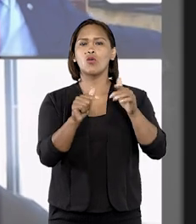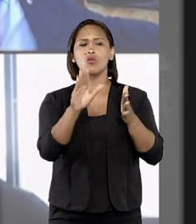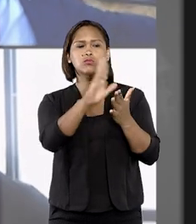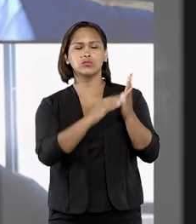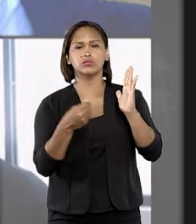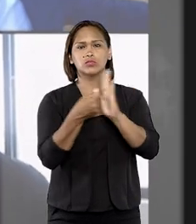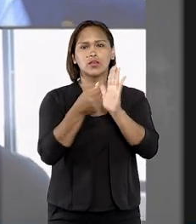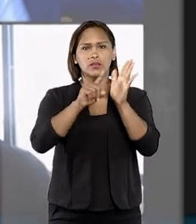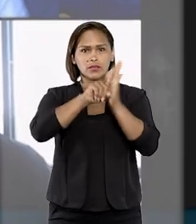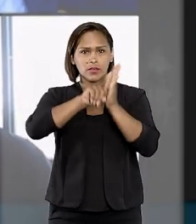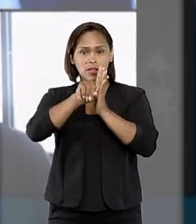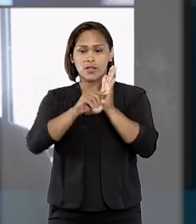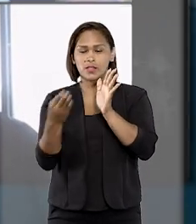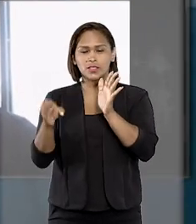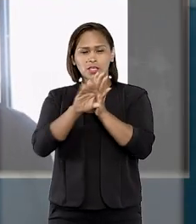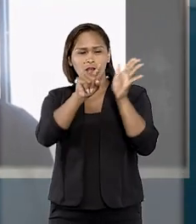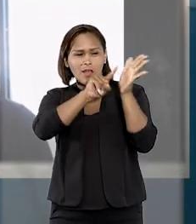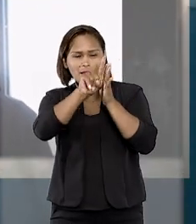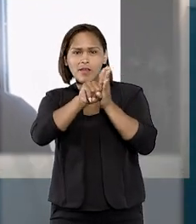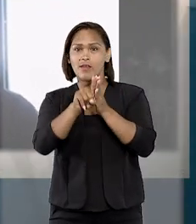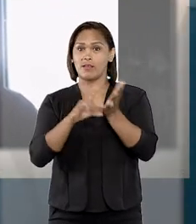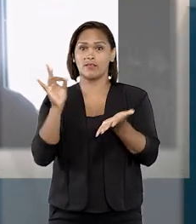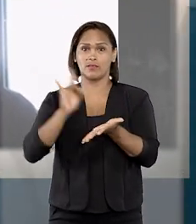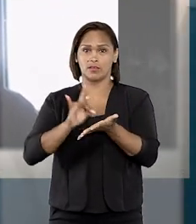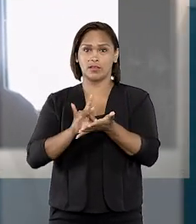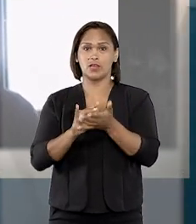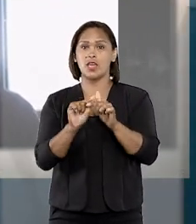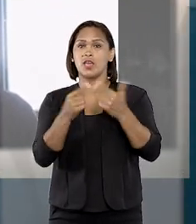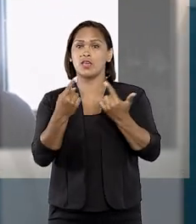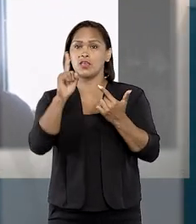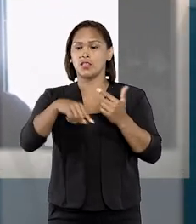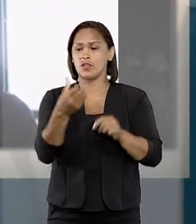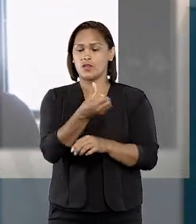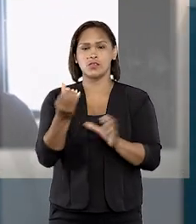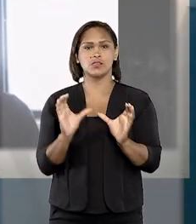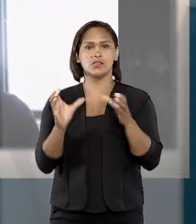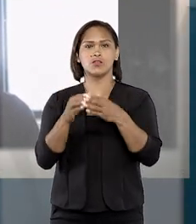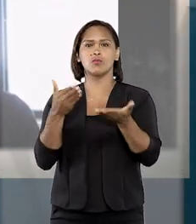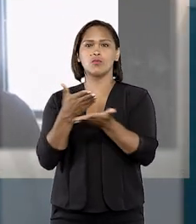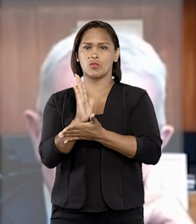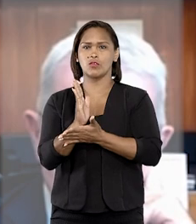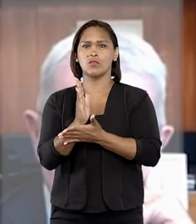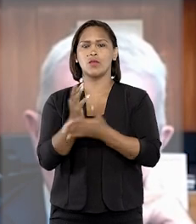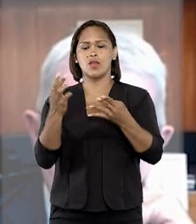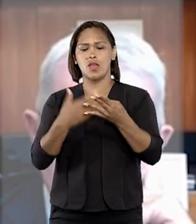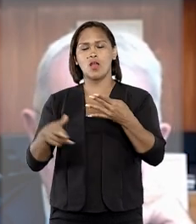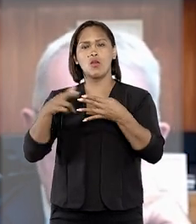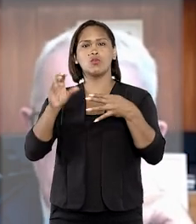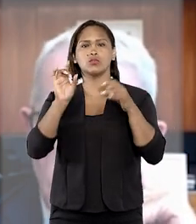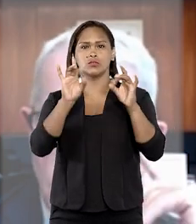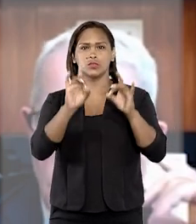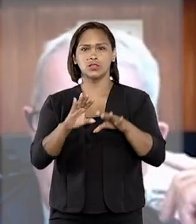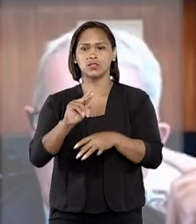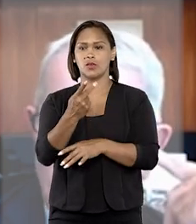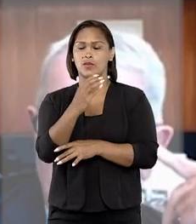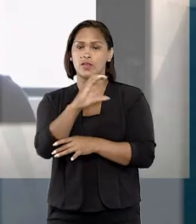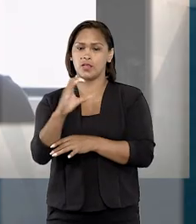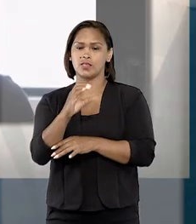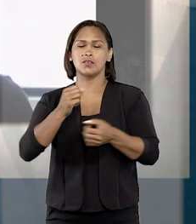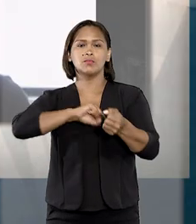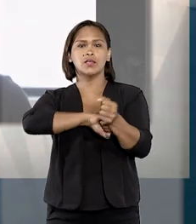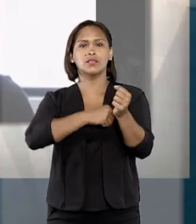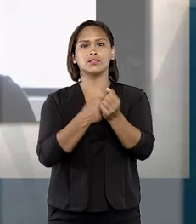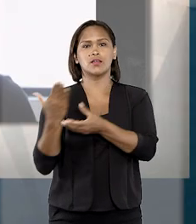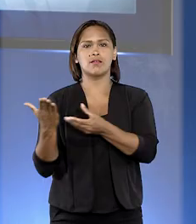outra diligência investigatória para checar a sua autenticidade. Com isso, a sexta turma deu provimento ao recurso ordinário em habeas